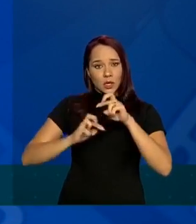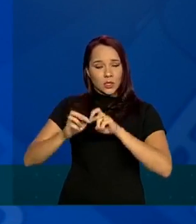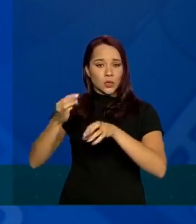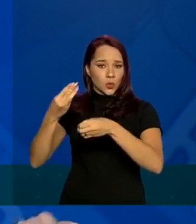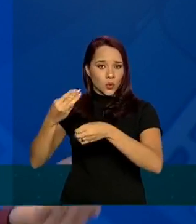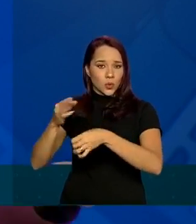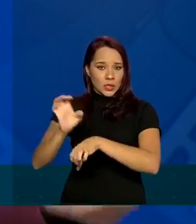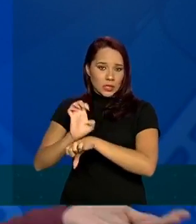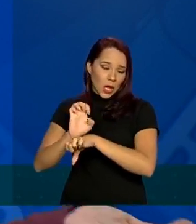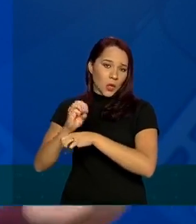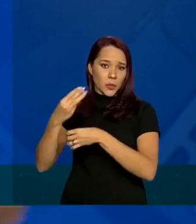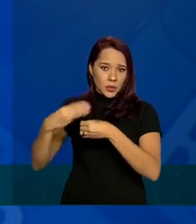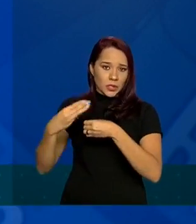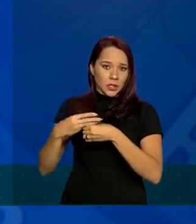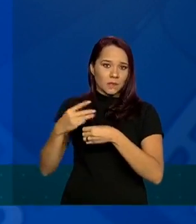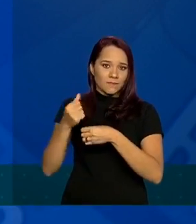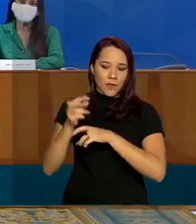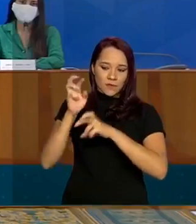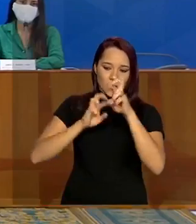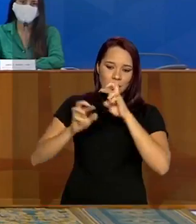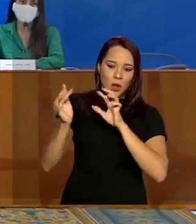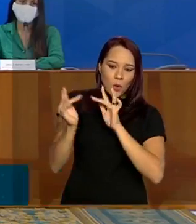poder fazer o monitoramento de contatos